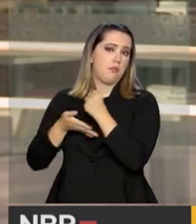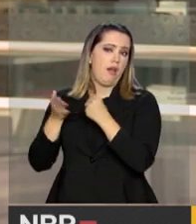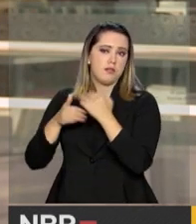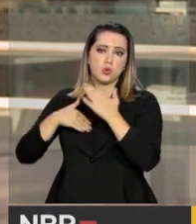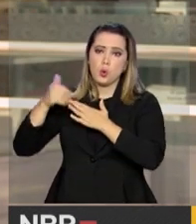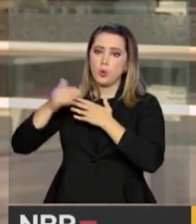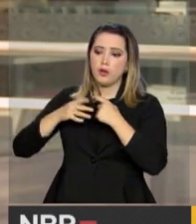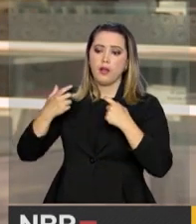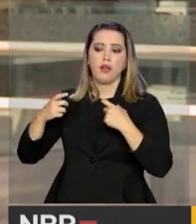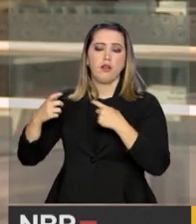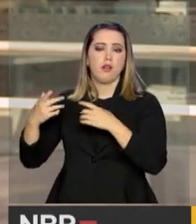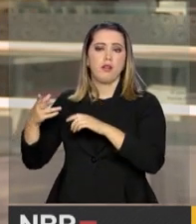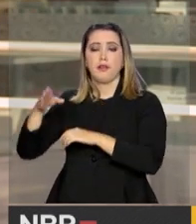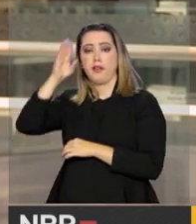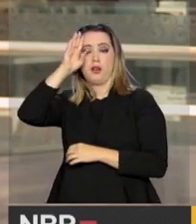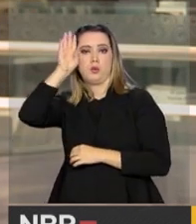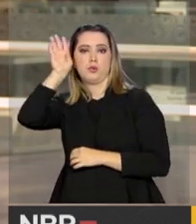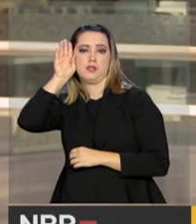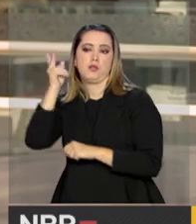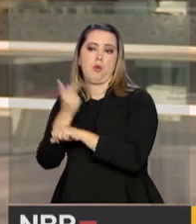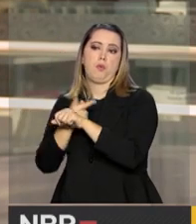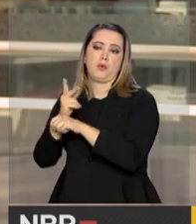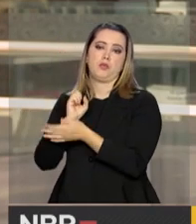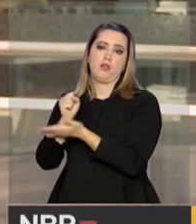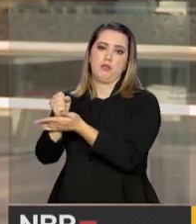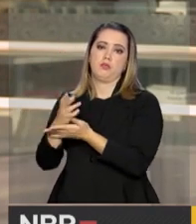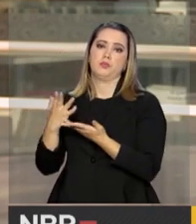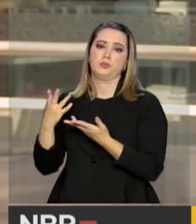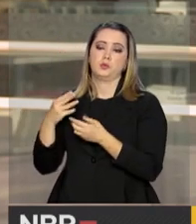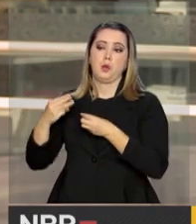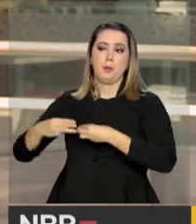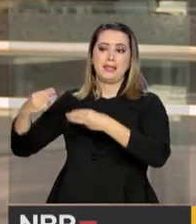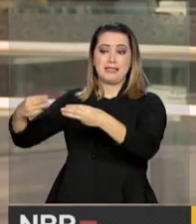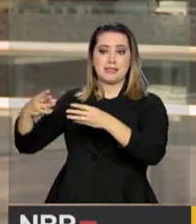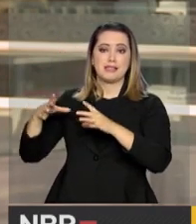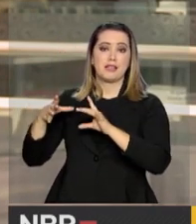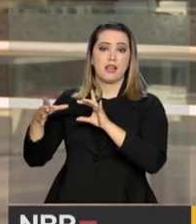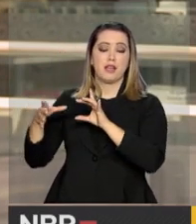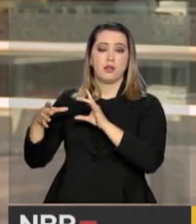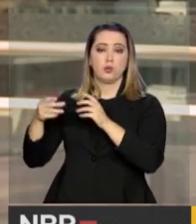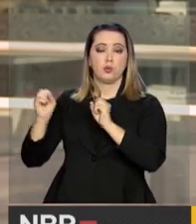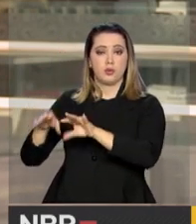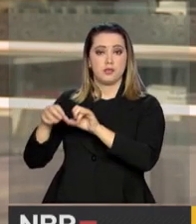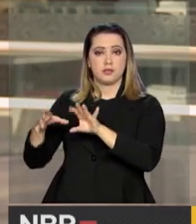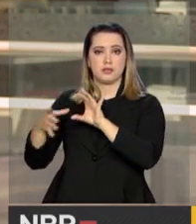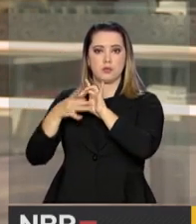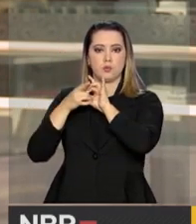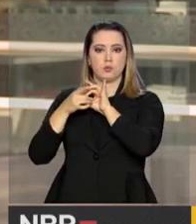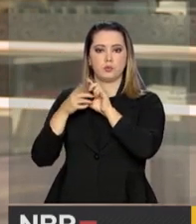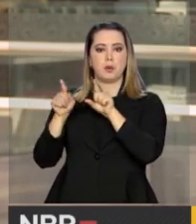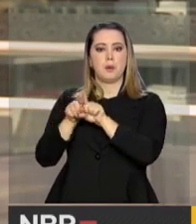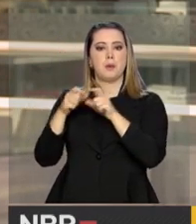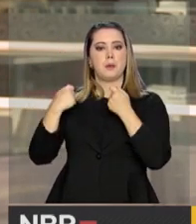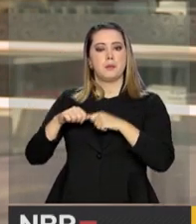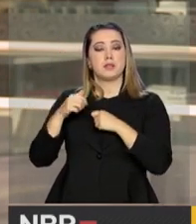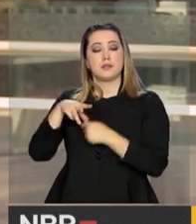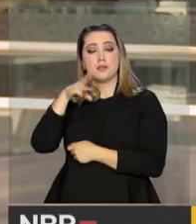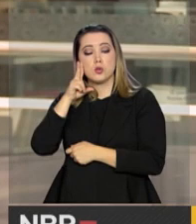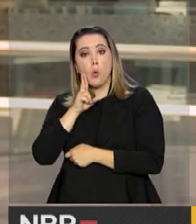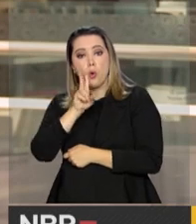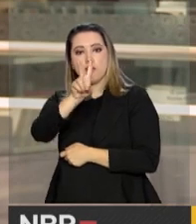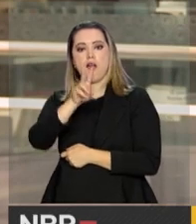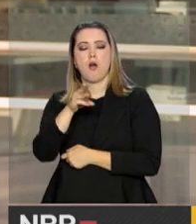de graduação, ofertados e credenciados pelo MEC. Ele teve a página do MEC, consultar o